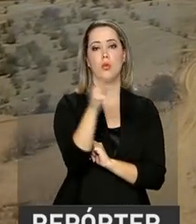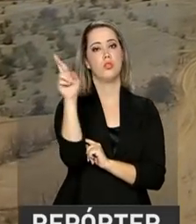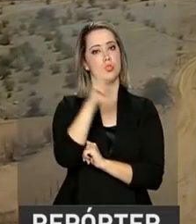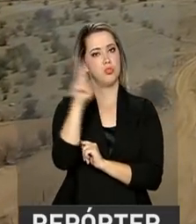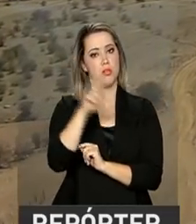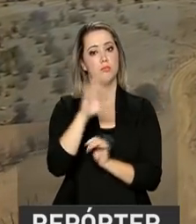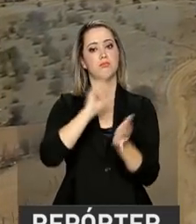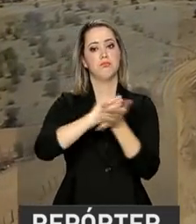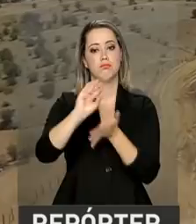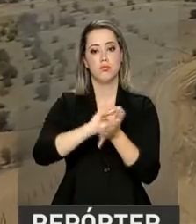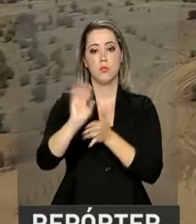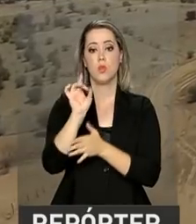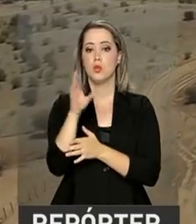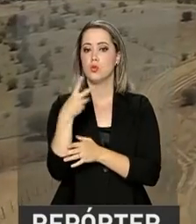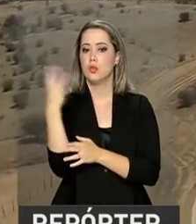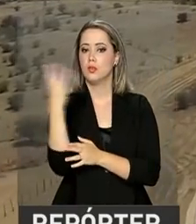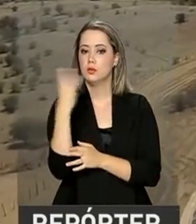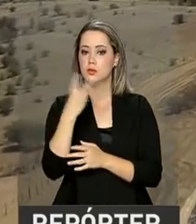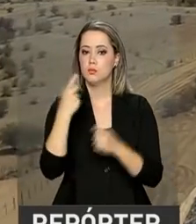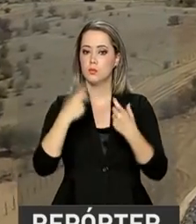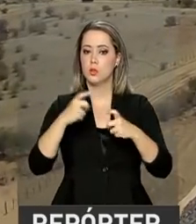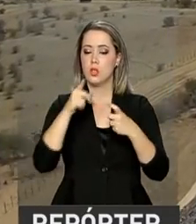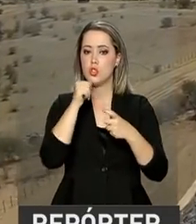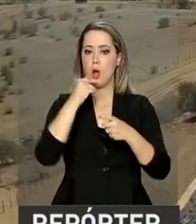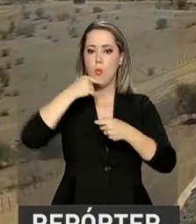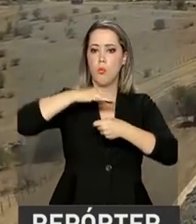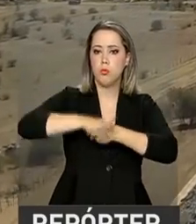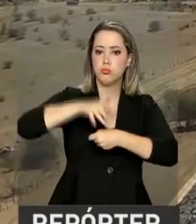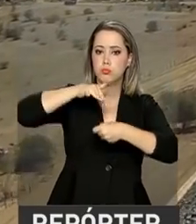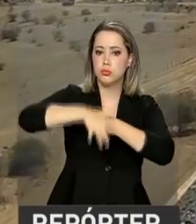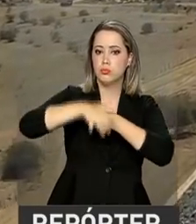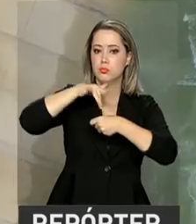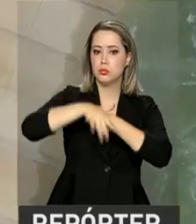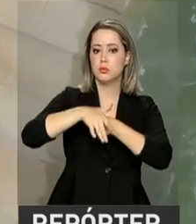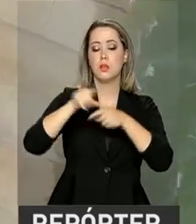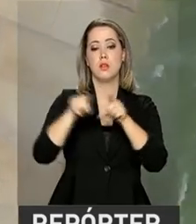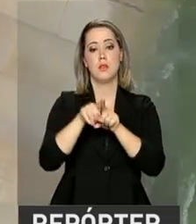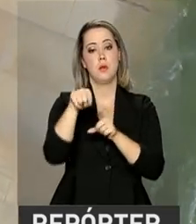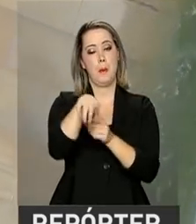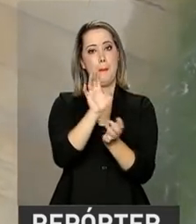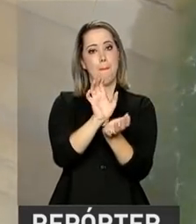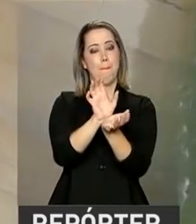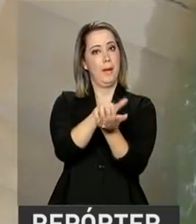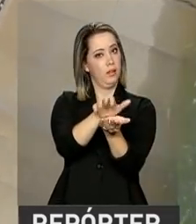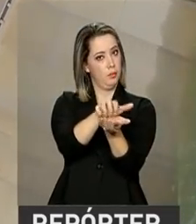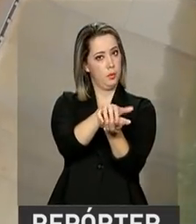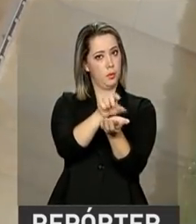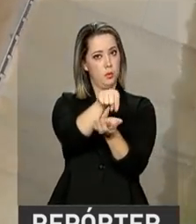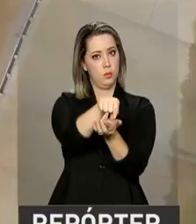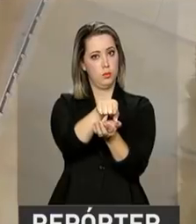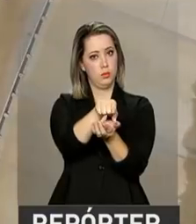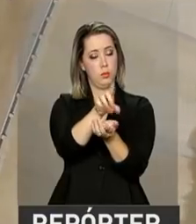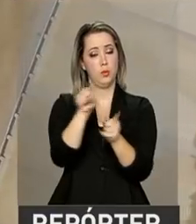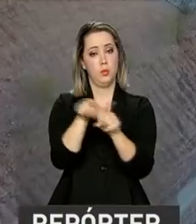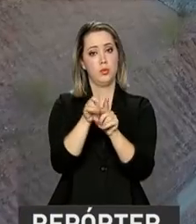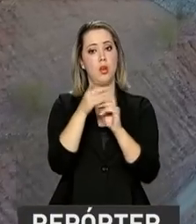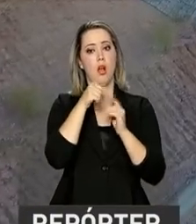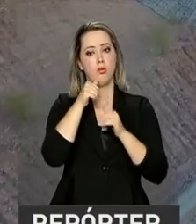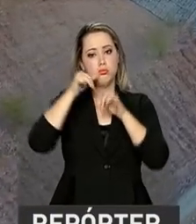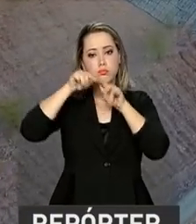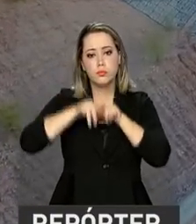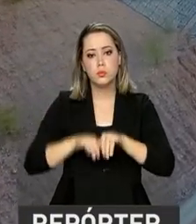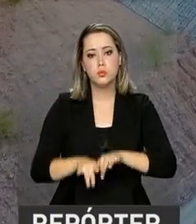federal só na terceira estação de bombeamento no município de Floresta, em Pernambuco, a água do São Francisco pôde seguir pelos canais.